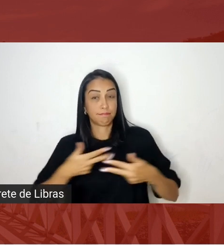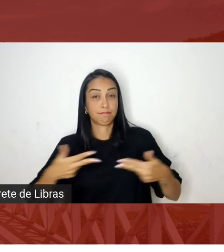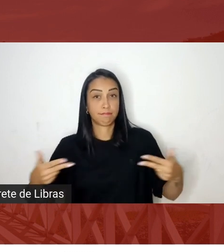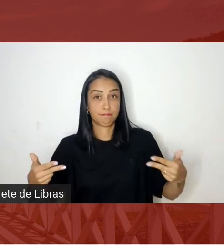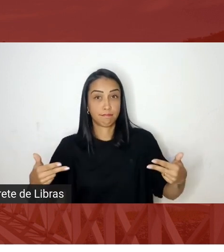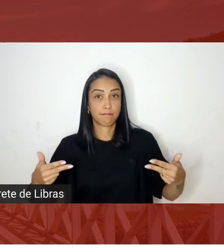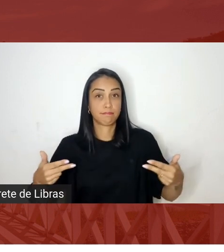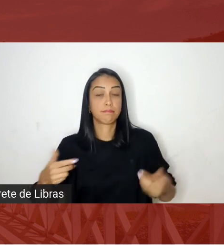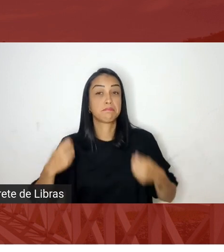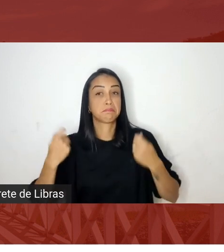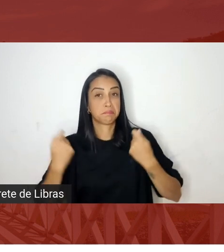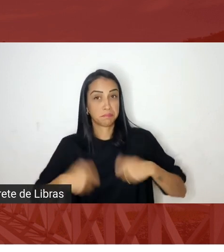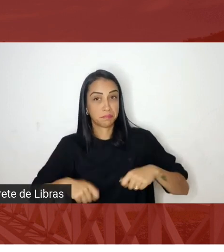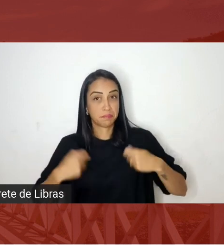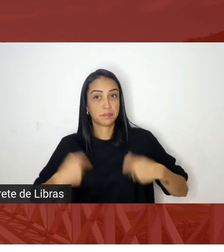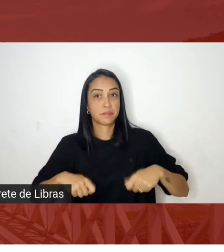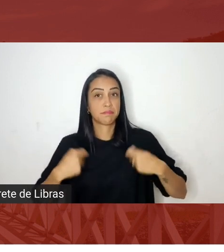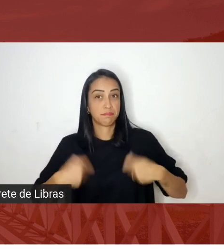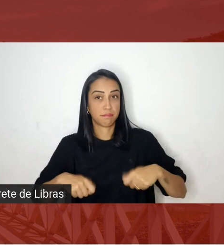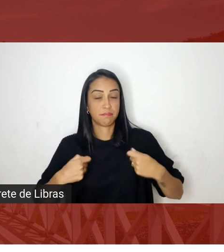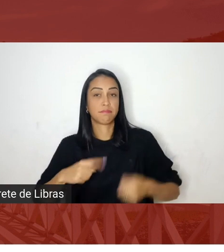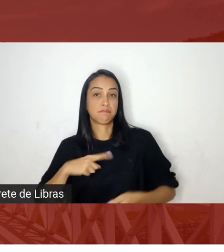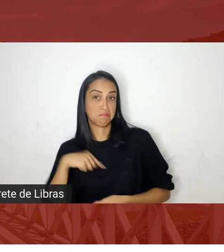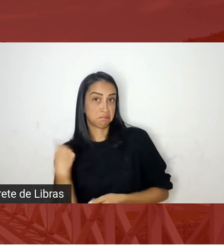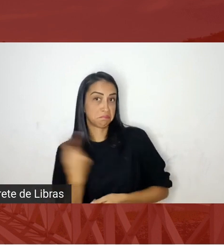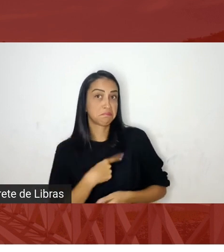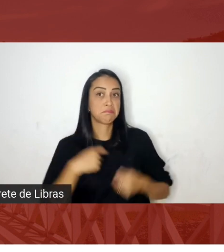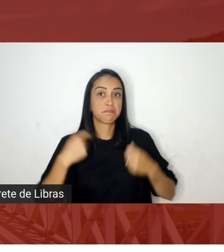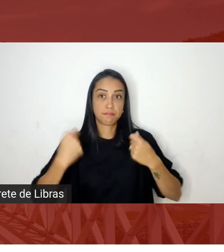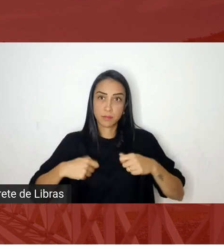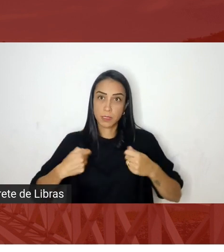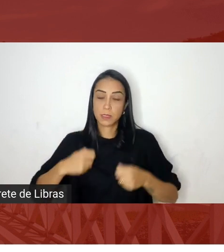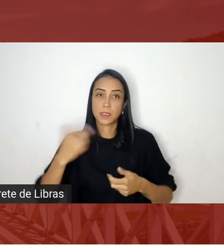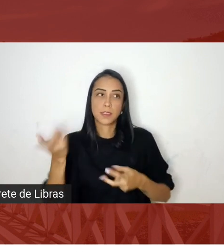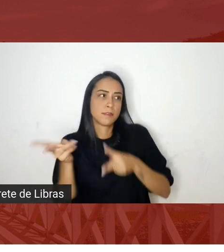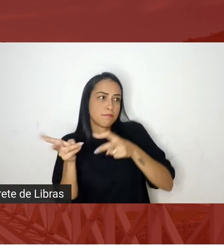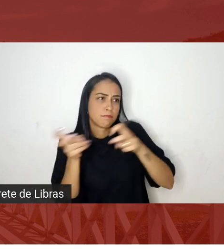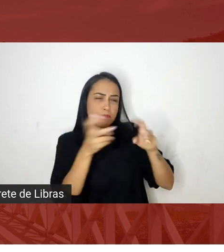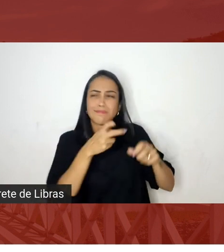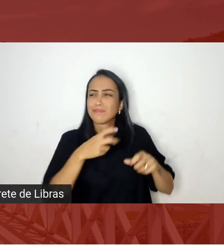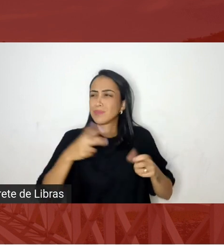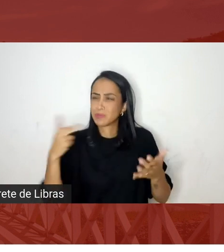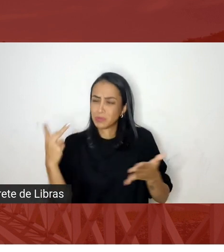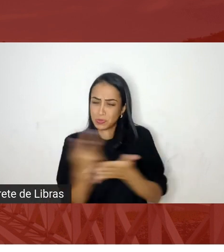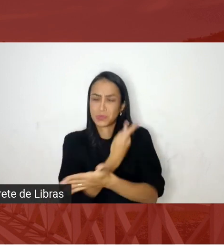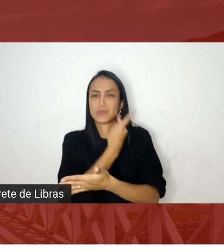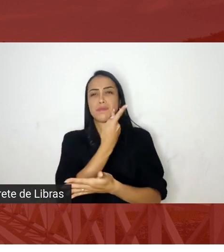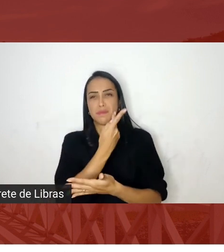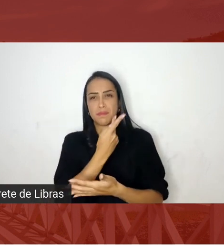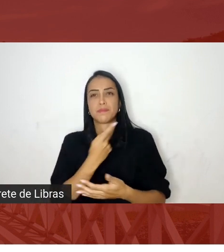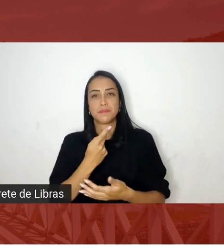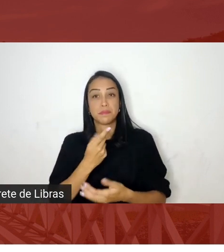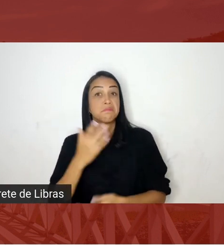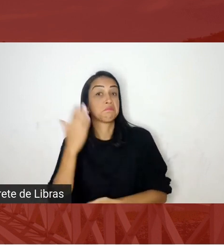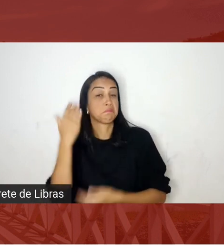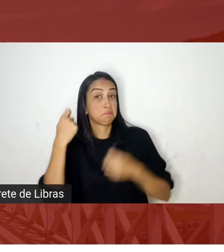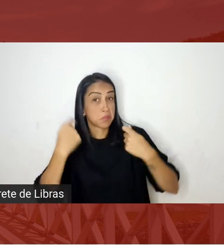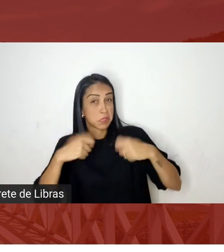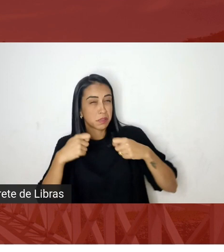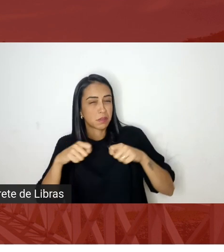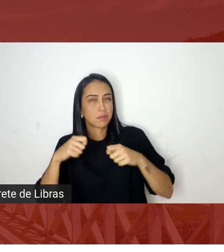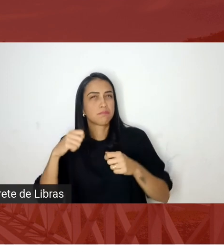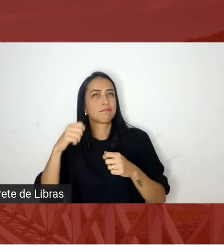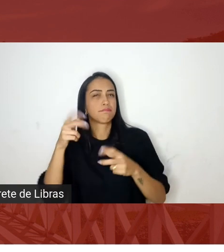nós precisamos dizer por aí só esses fenômenos desses fatos é preciso fazer uma leitura político